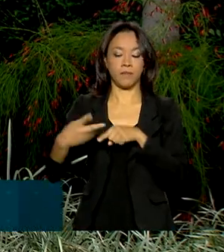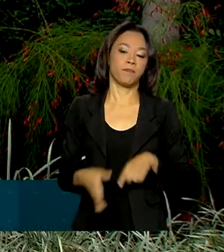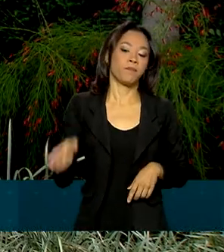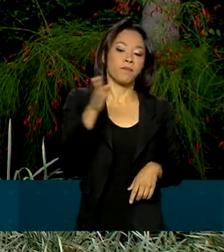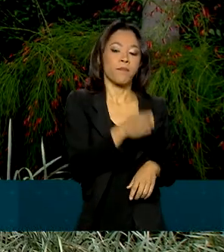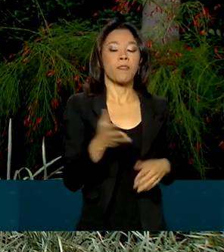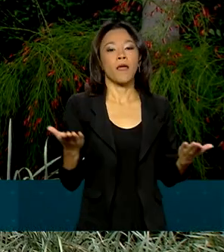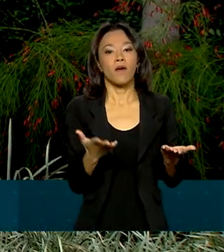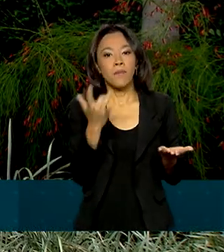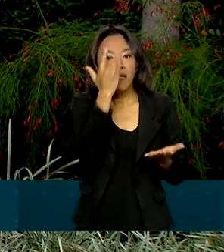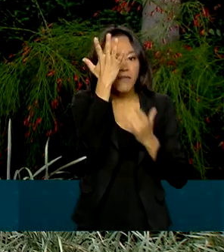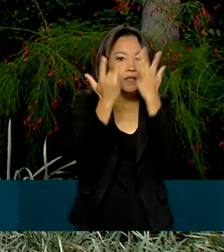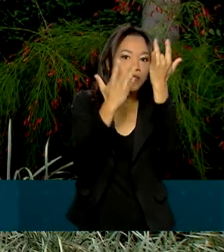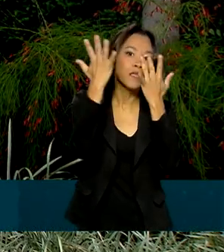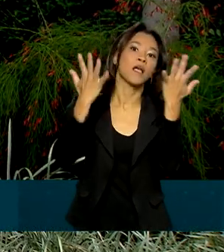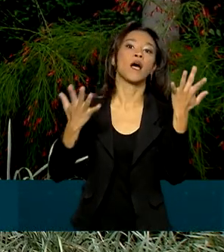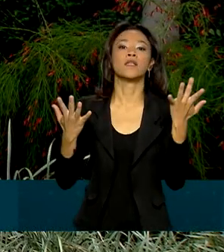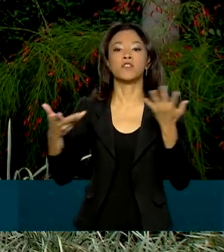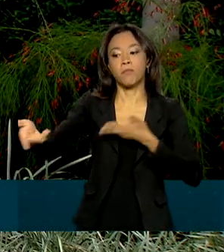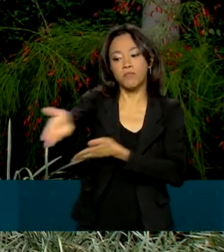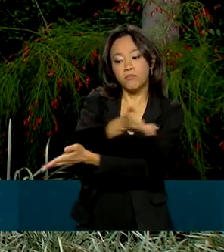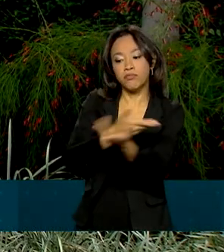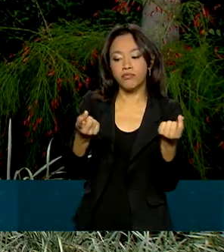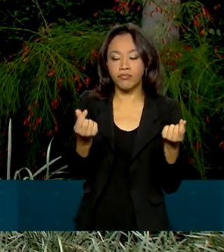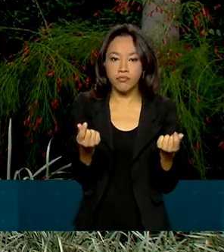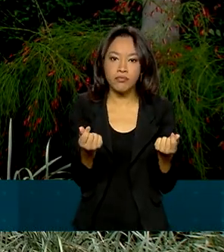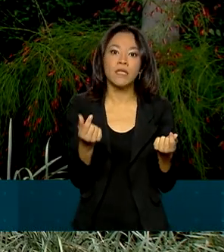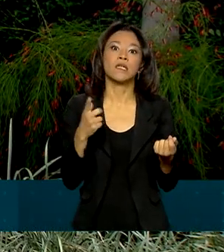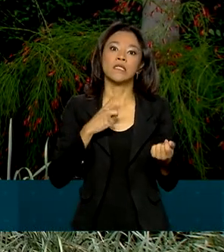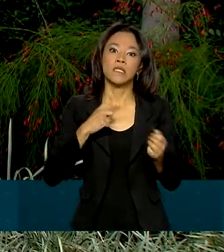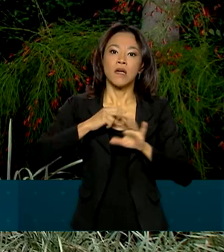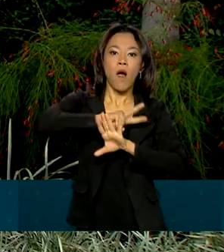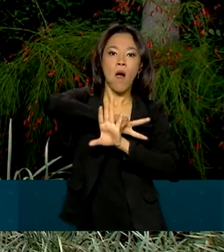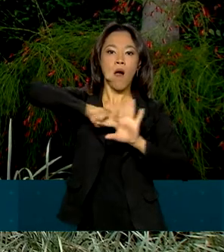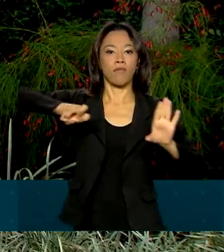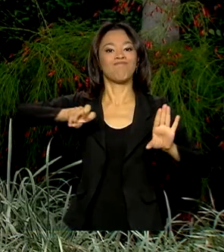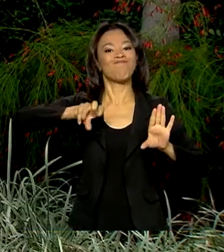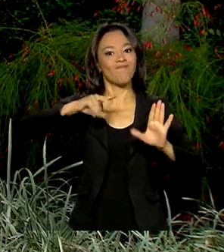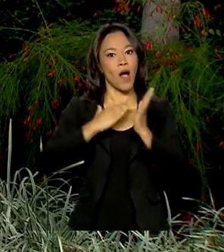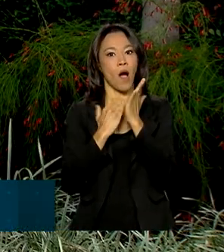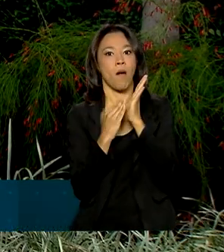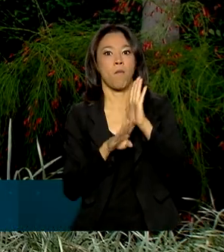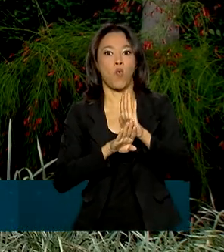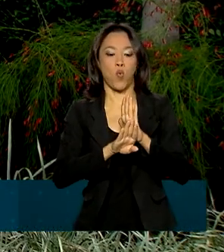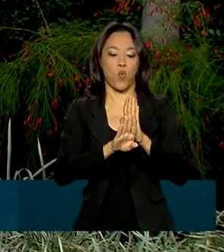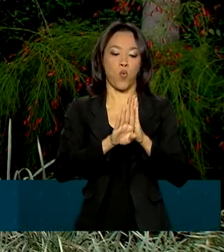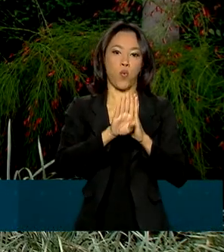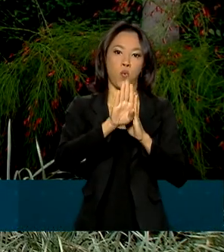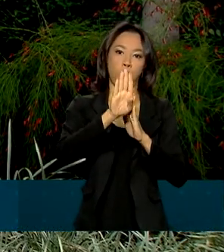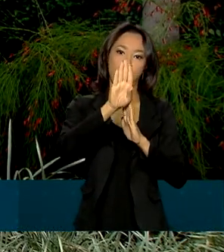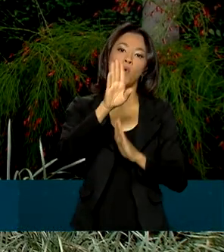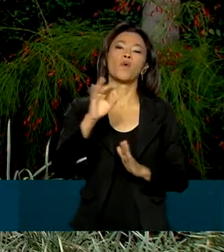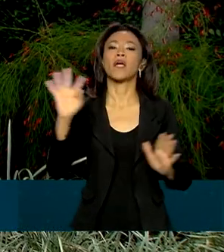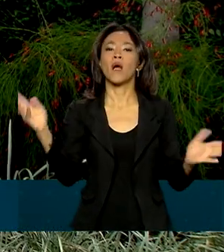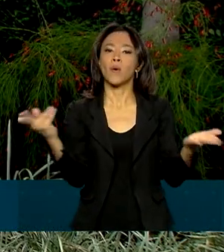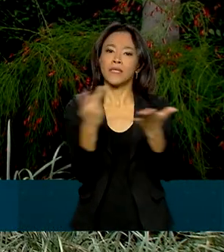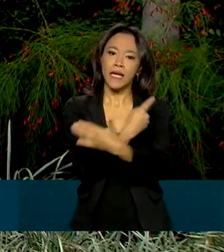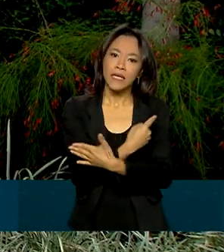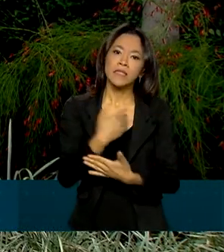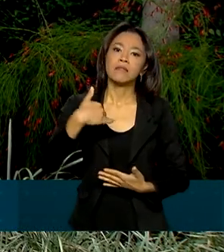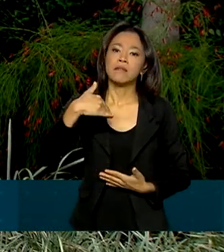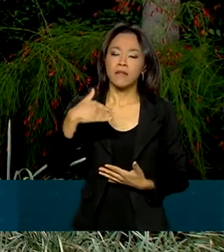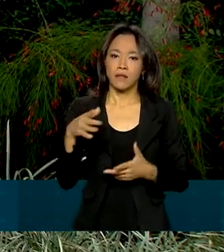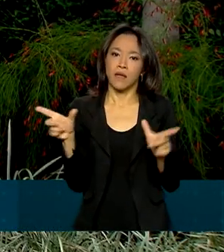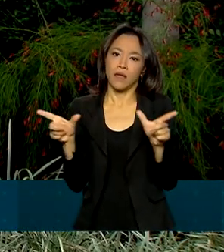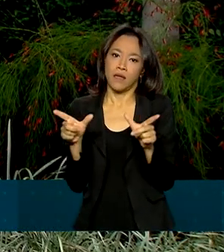transações bancárias, o número de fraudes no ambiente digital subiu. Segundo a Serasa, os golpes mais comuns envolvem